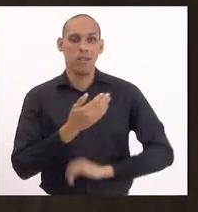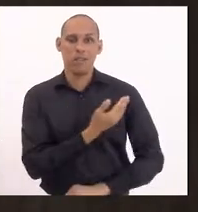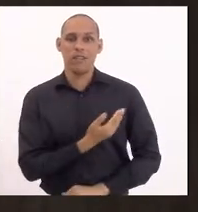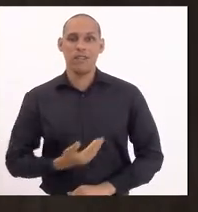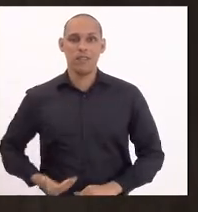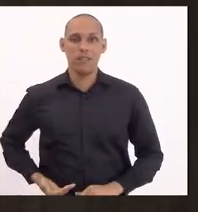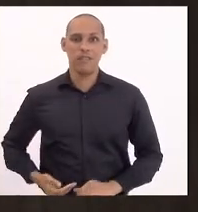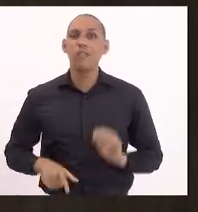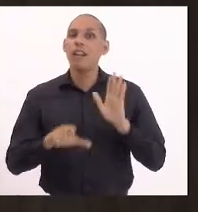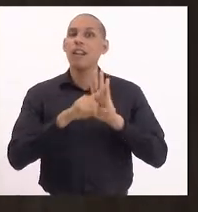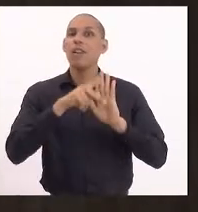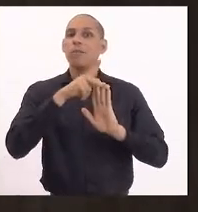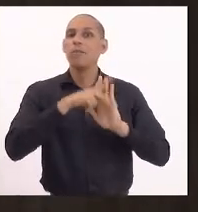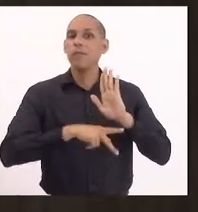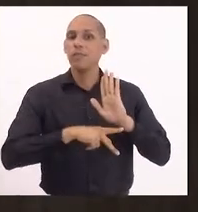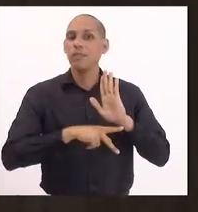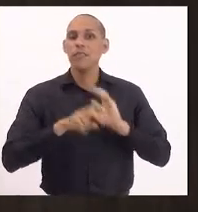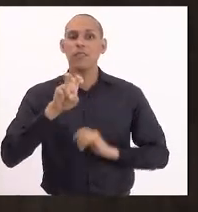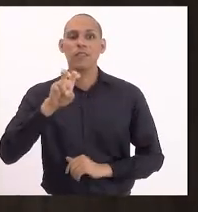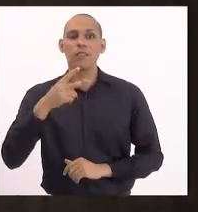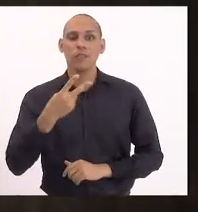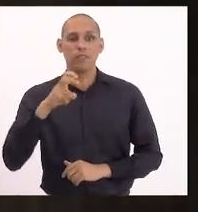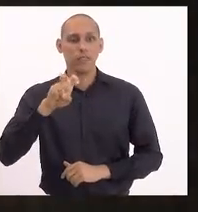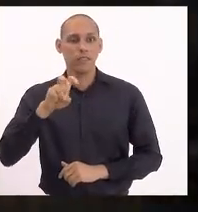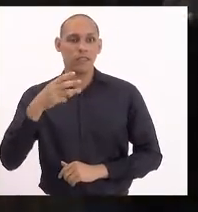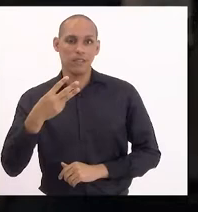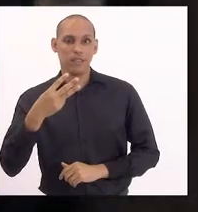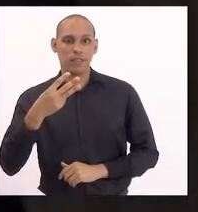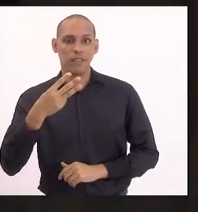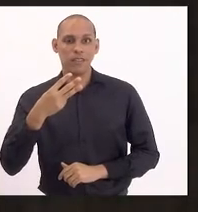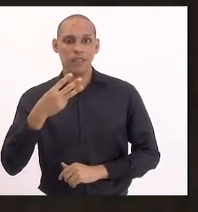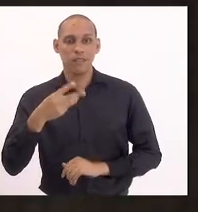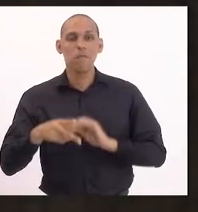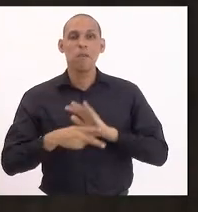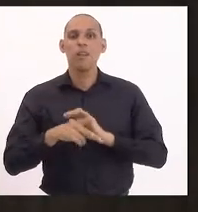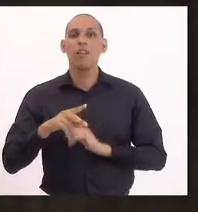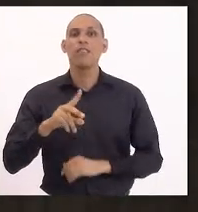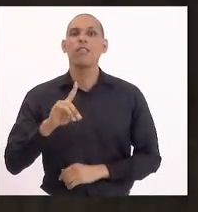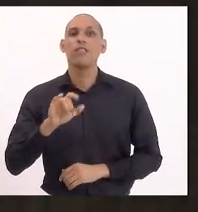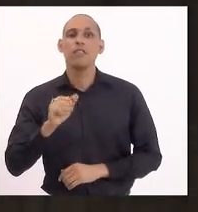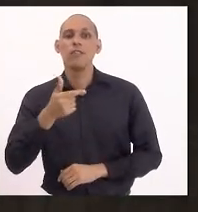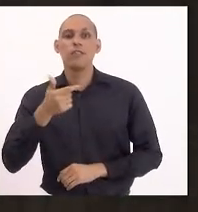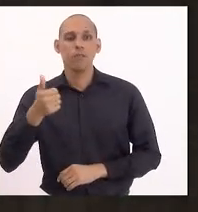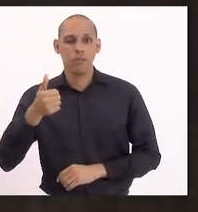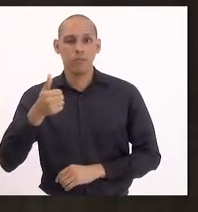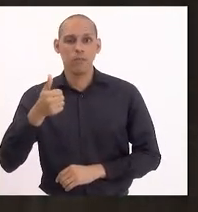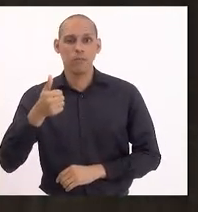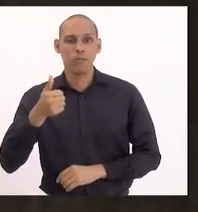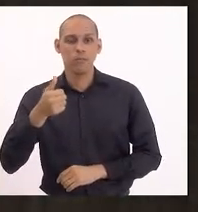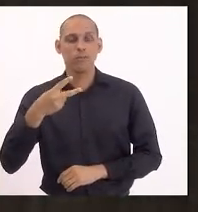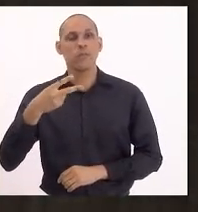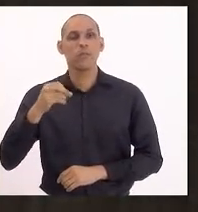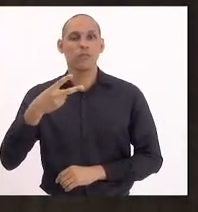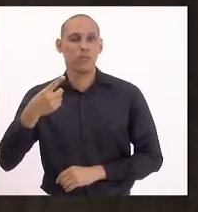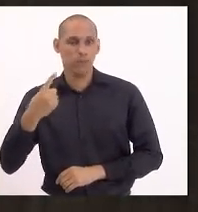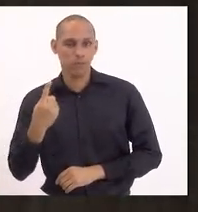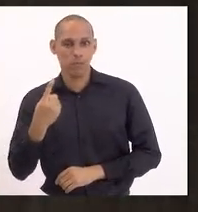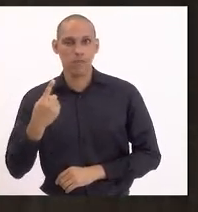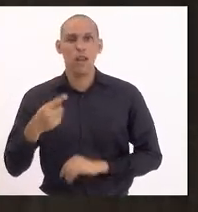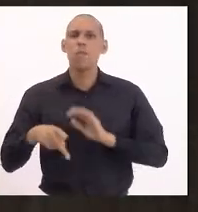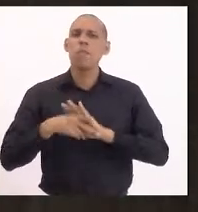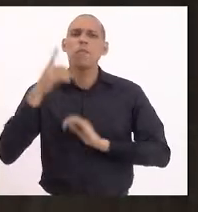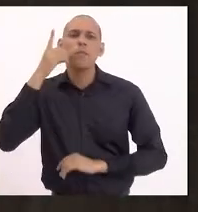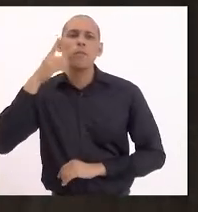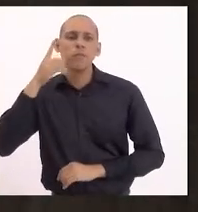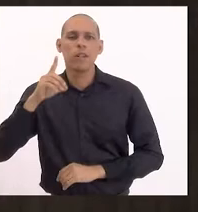Projeto de lei 5.253 de 21, de autoria da deputada Dani Monteiro,